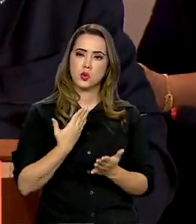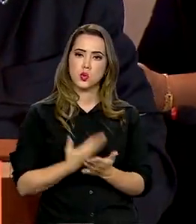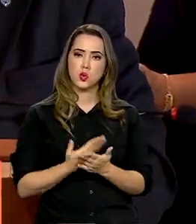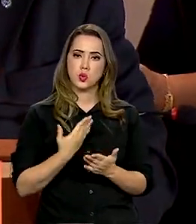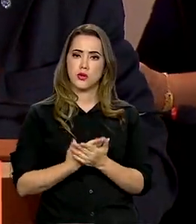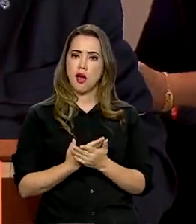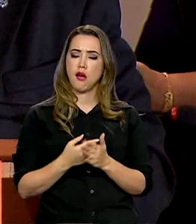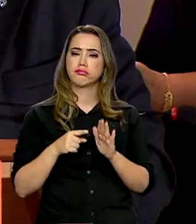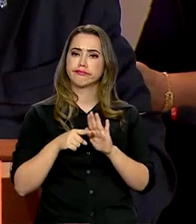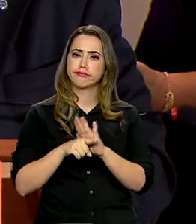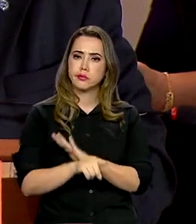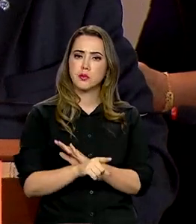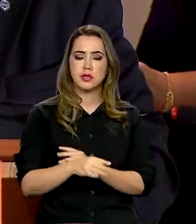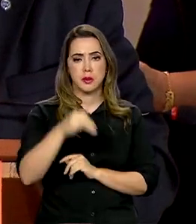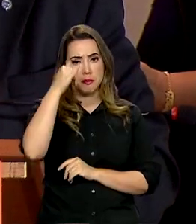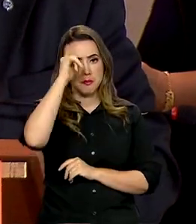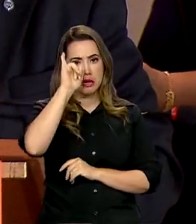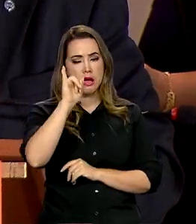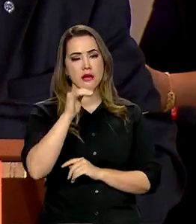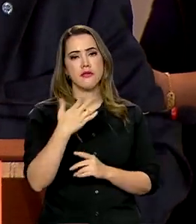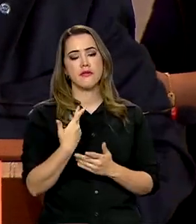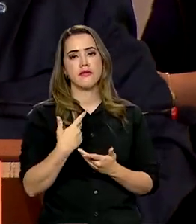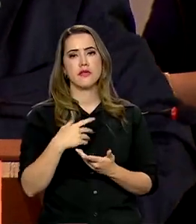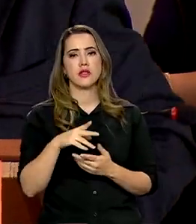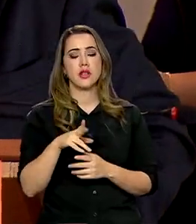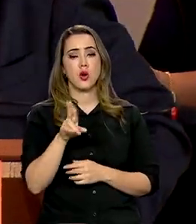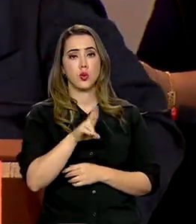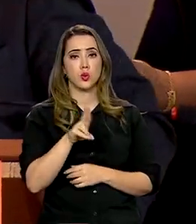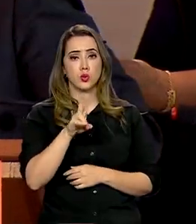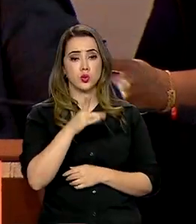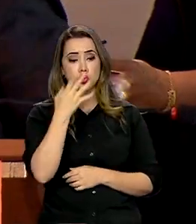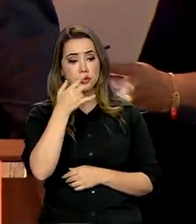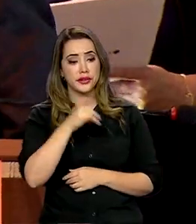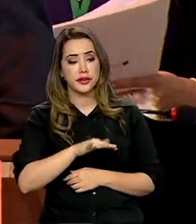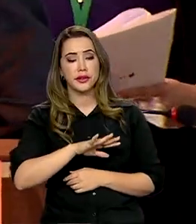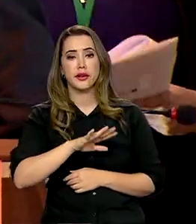para combater a exploração de mão de obra infantil e trabalho análogo à escravidão.